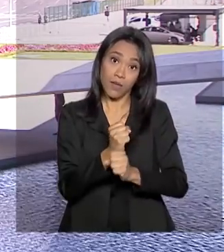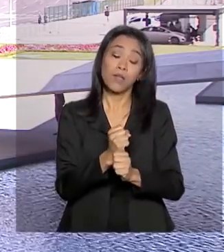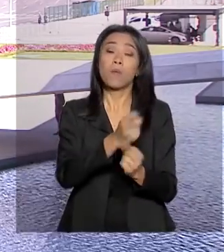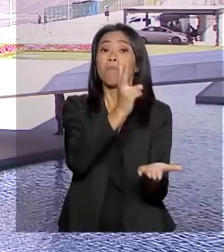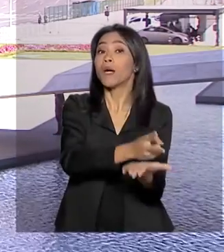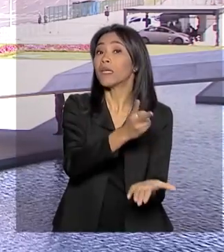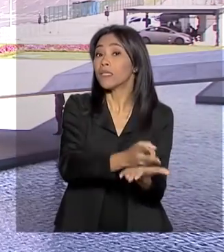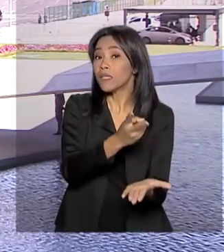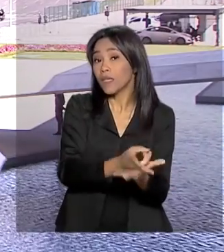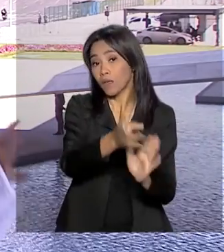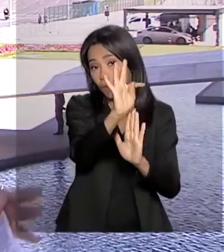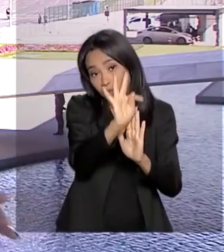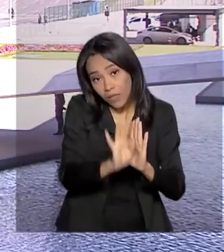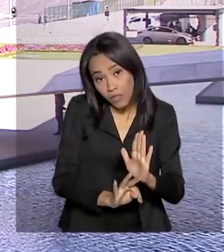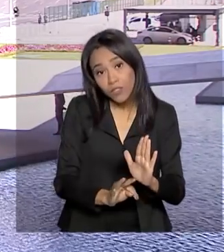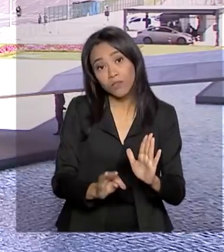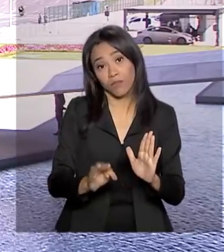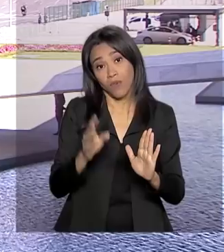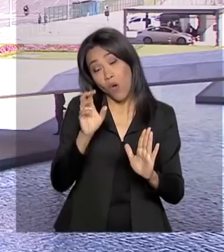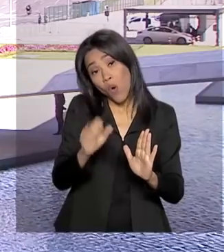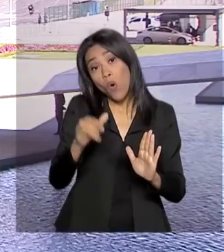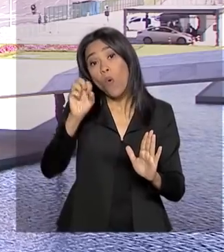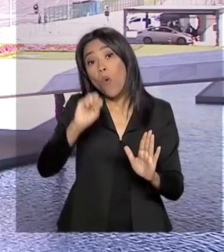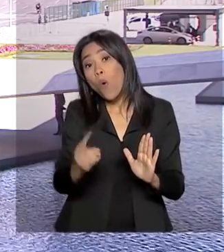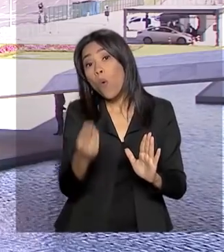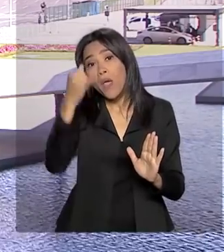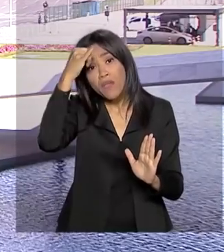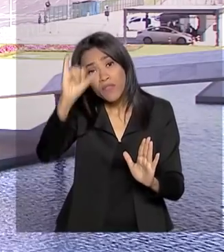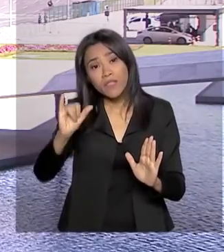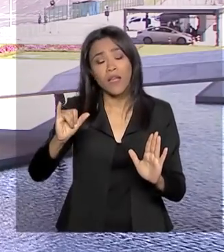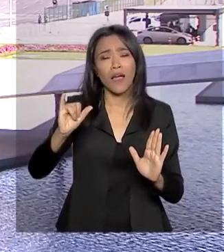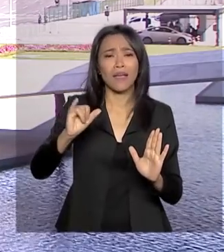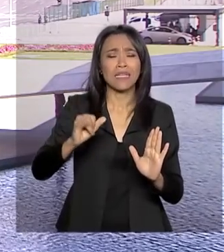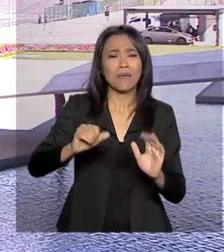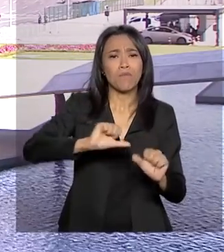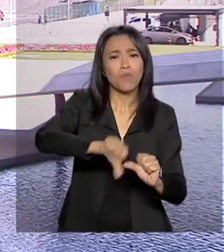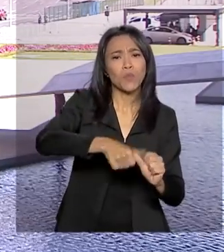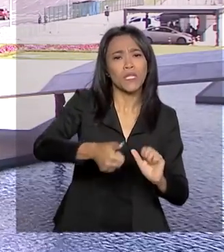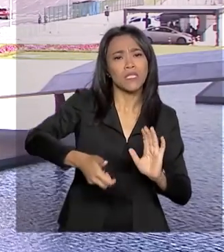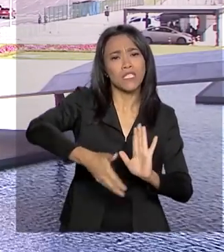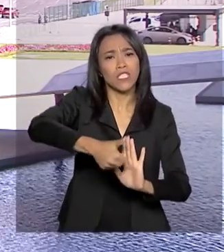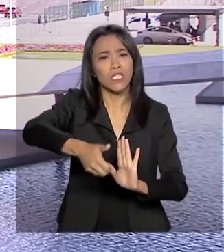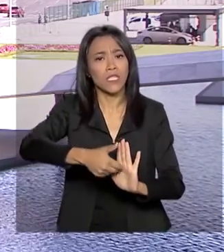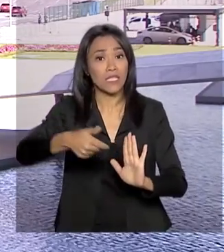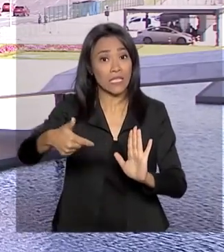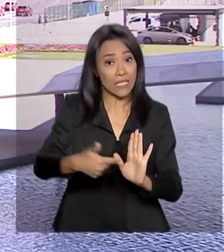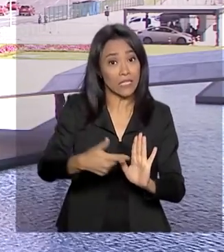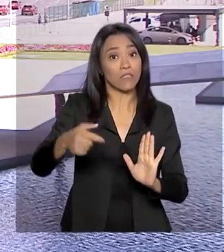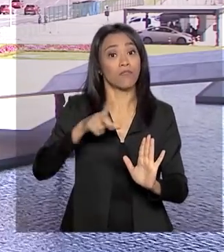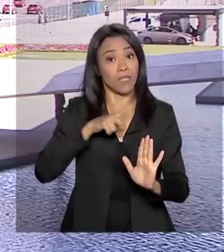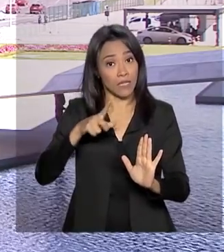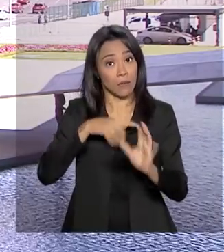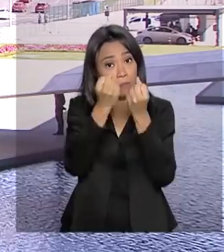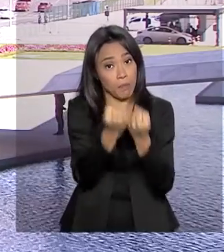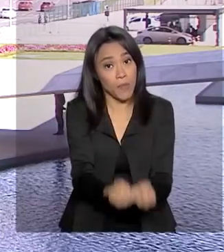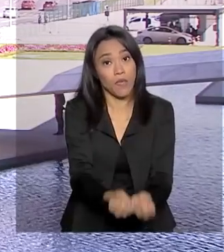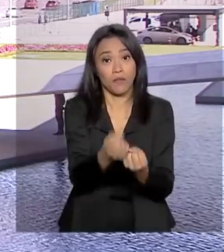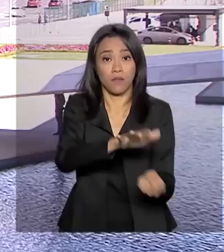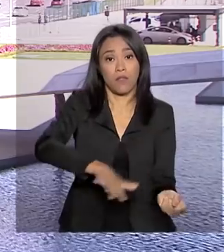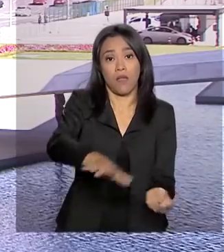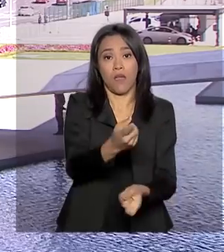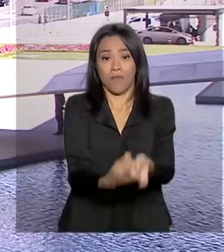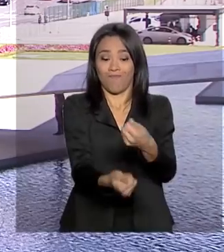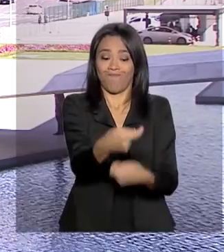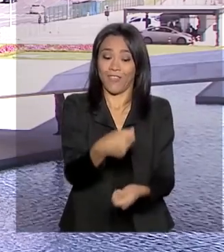integral ou, pelo menos, evitar alterações em pontos que têm ali impacto financeiro. Esse convencimento dos parlamentares